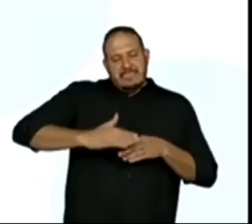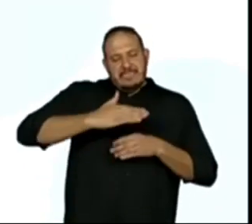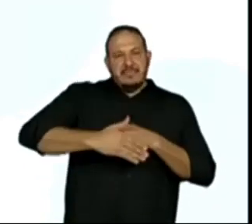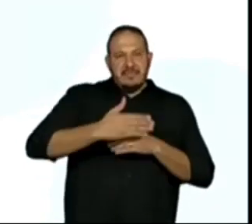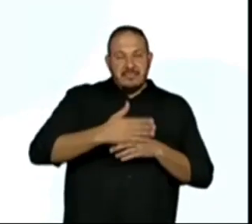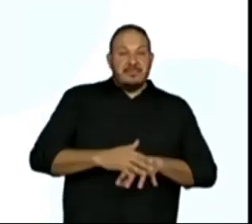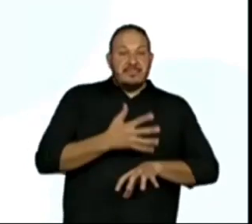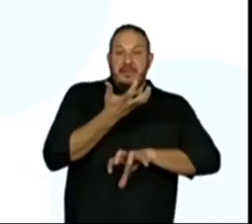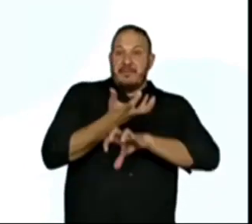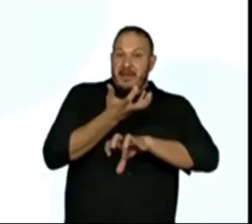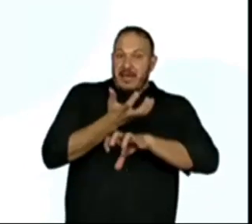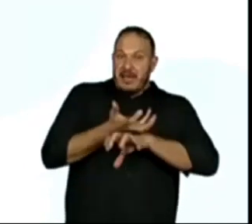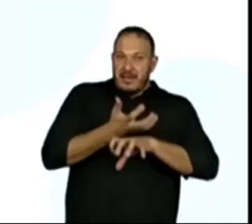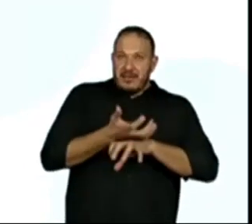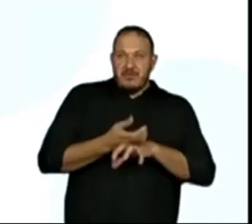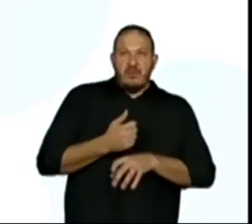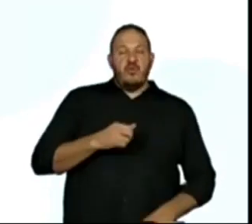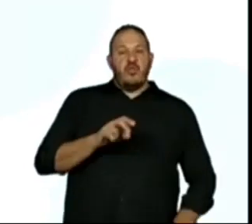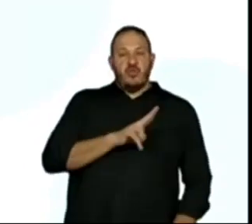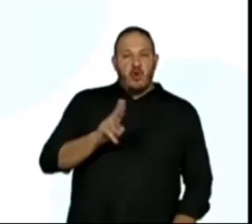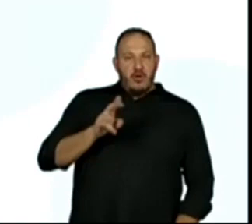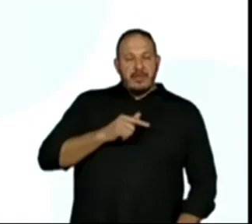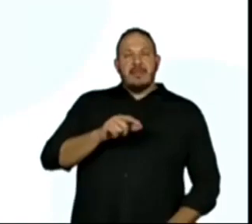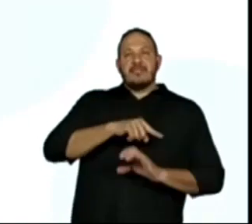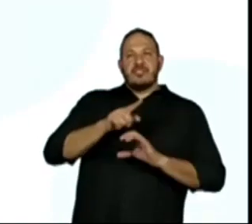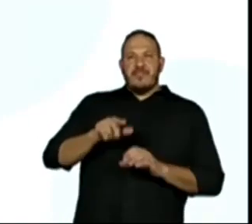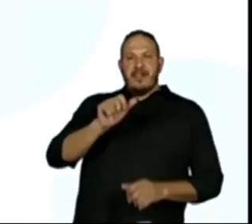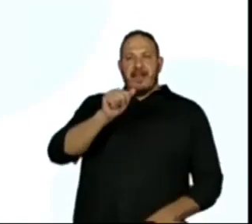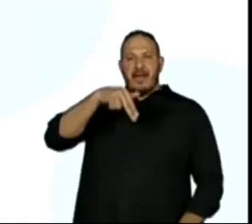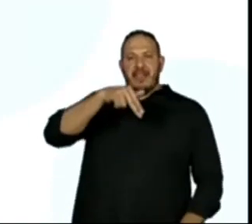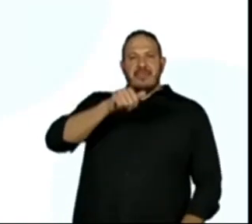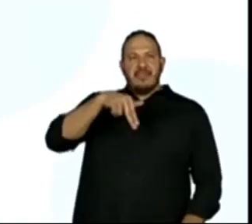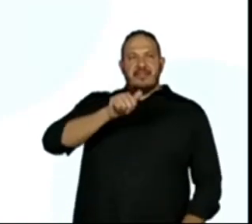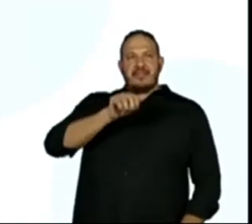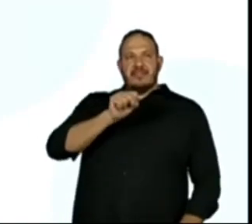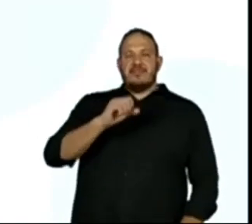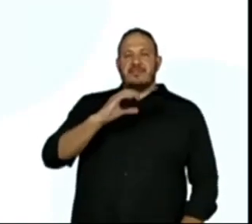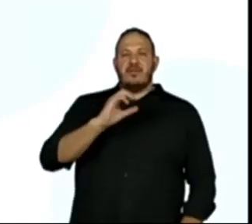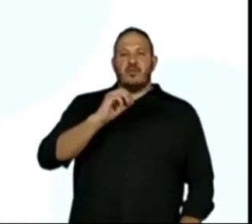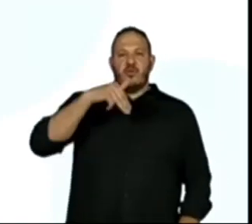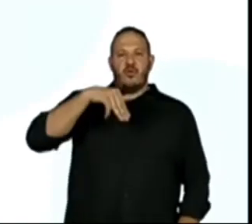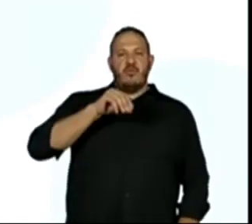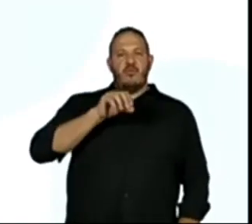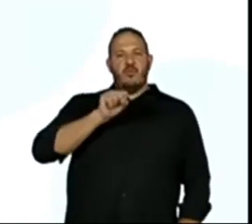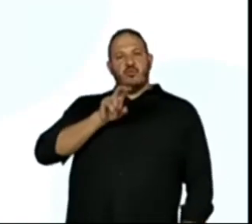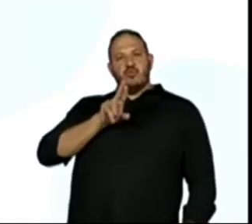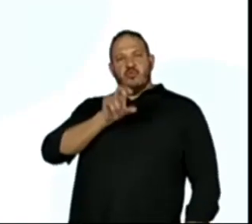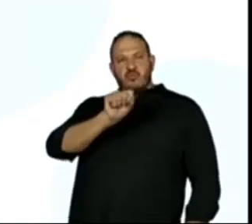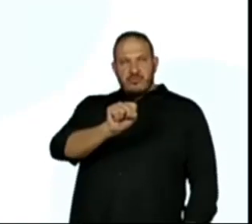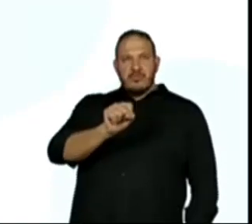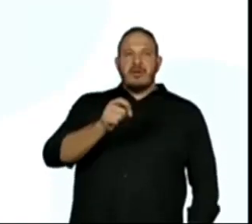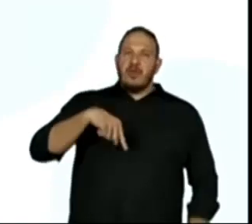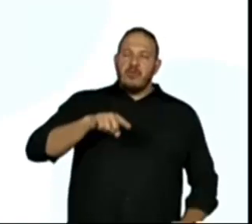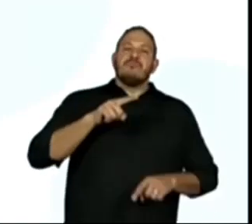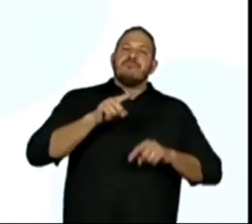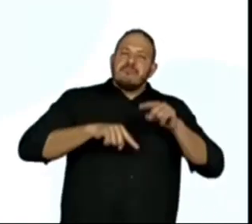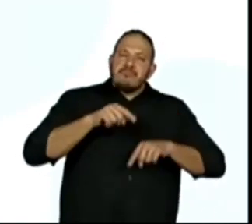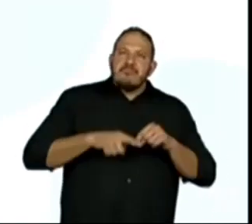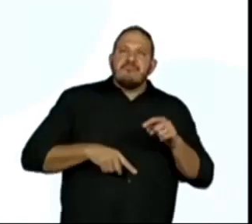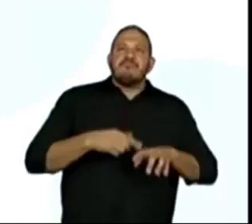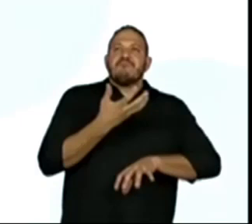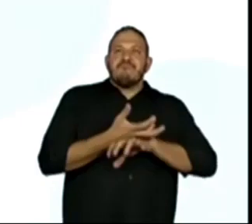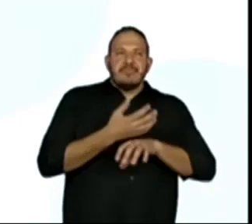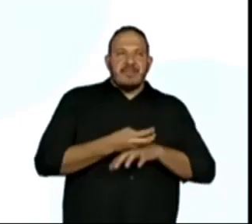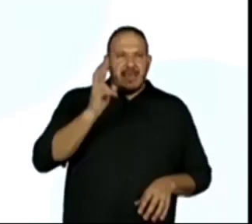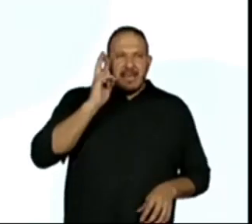científico de ananas com monzos. O abacaxi é caracterizado como uma planta monototica.